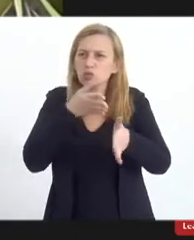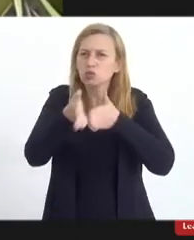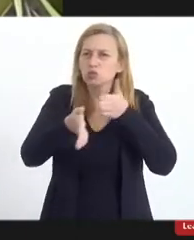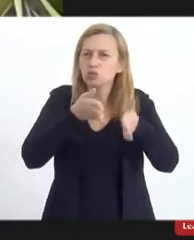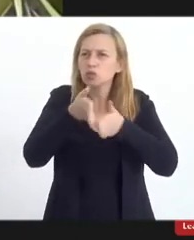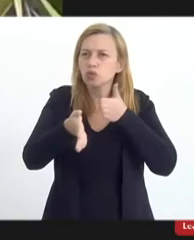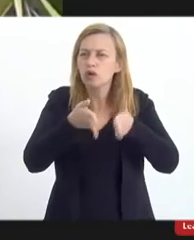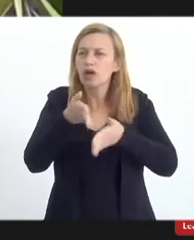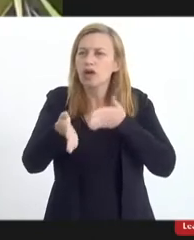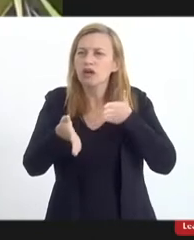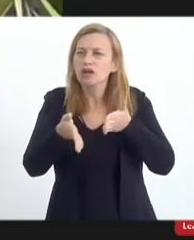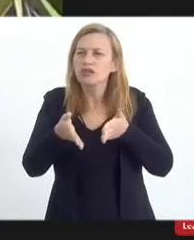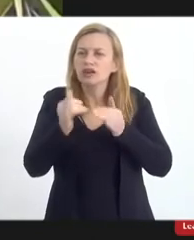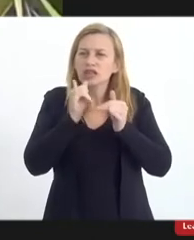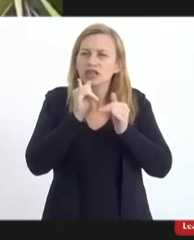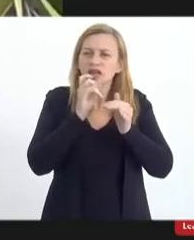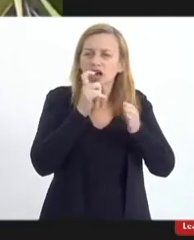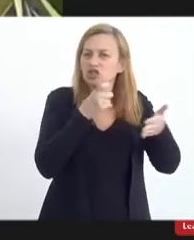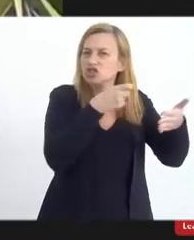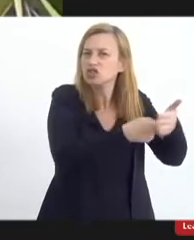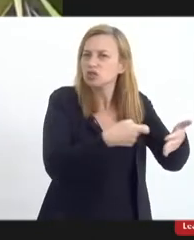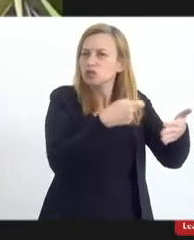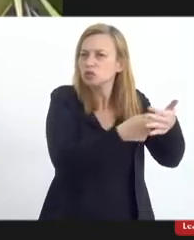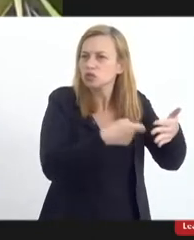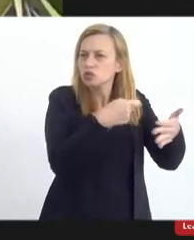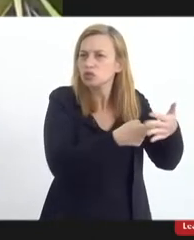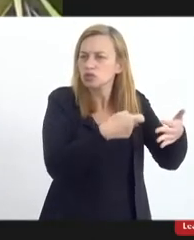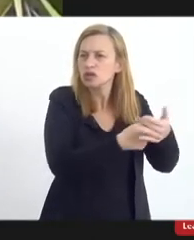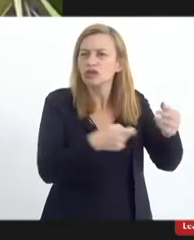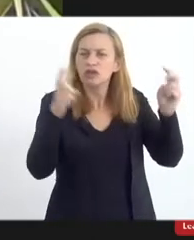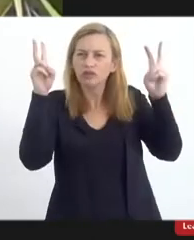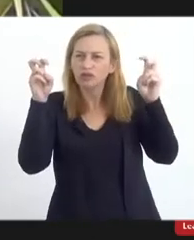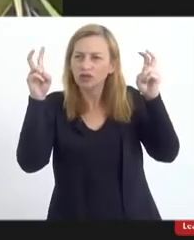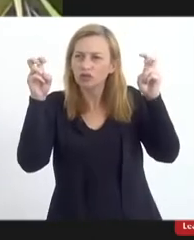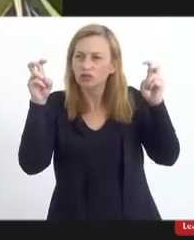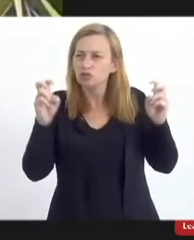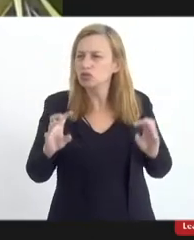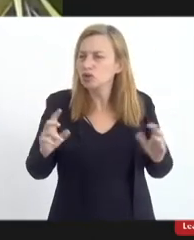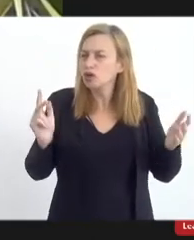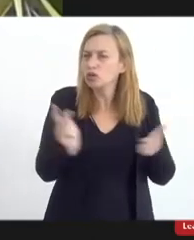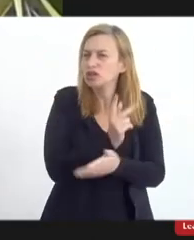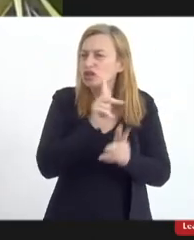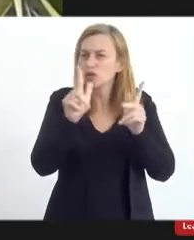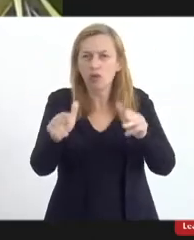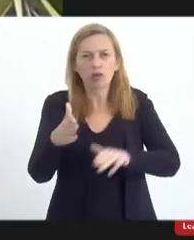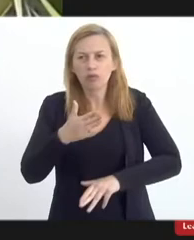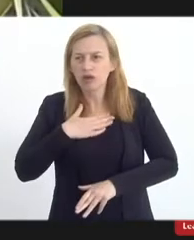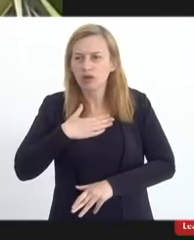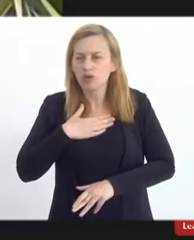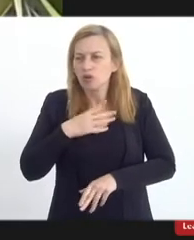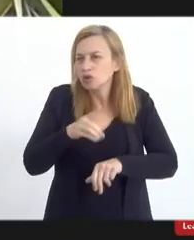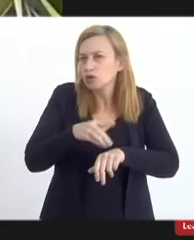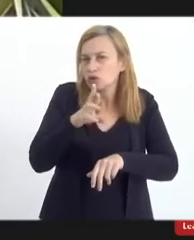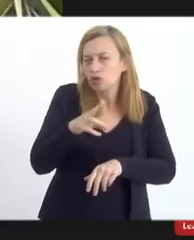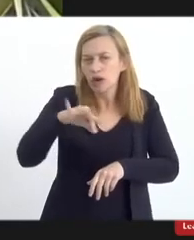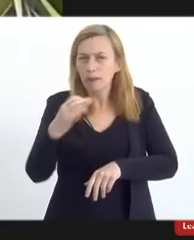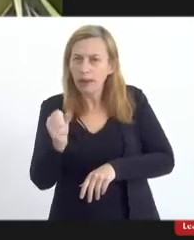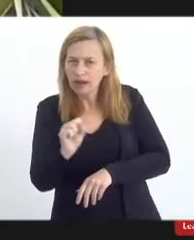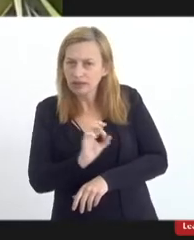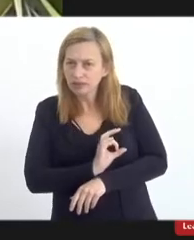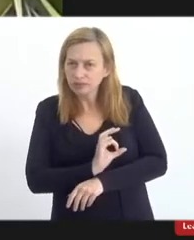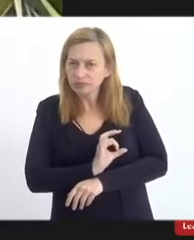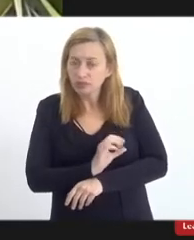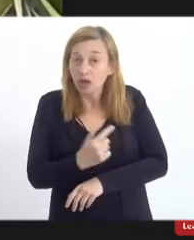fazendo as denúncias, relatando fatos iguais aos meus, doutora Marta, e